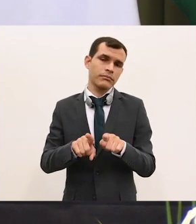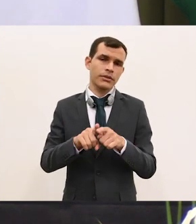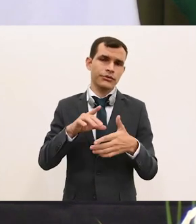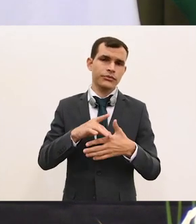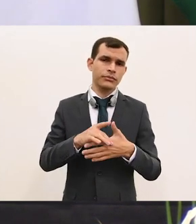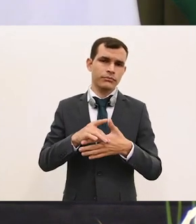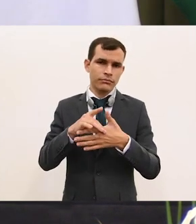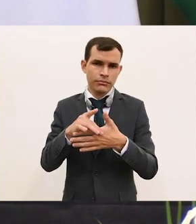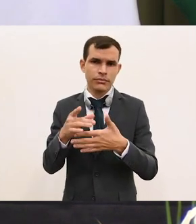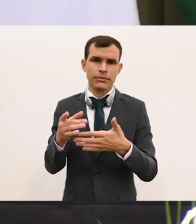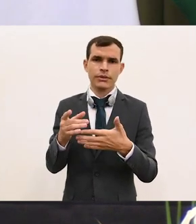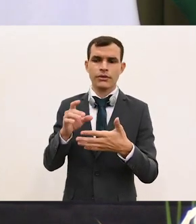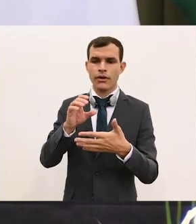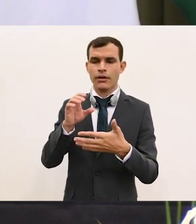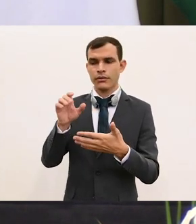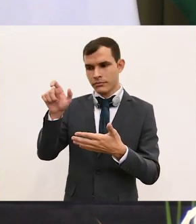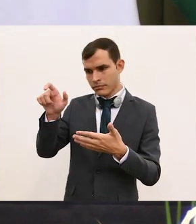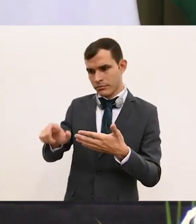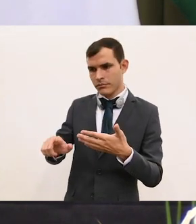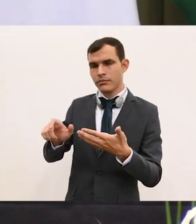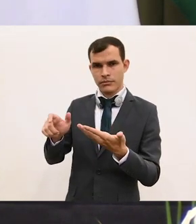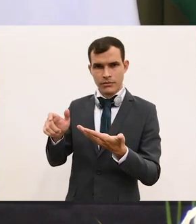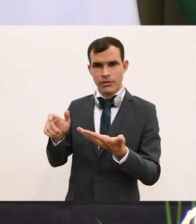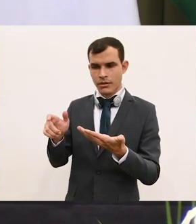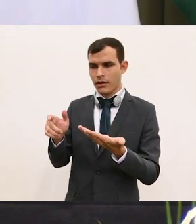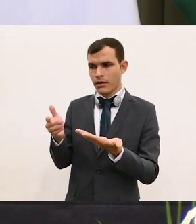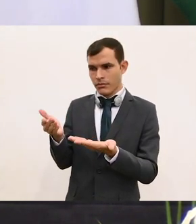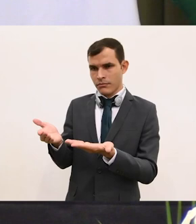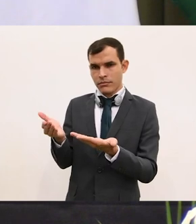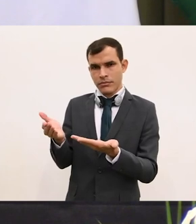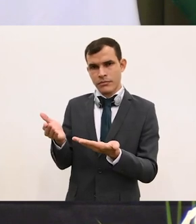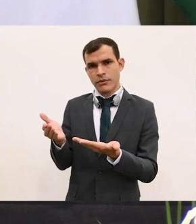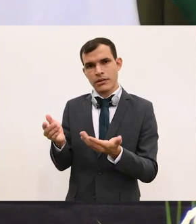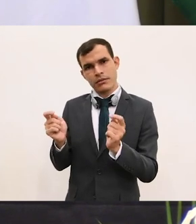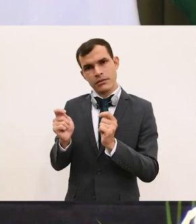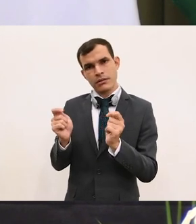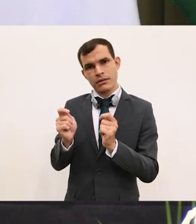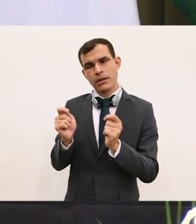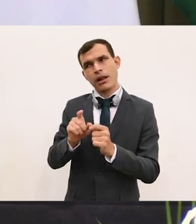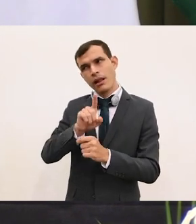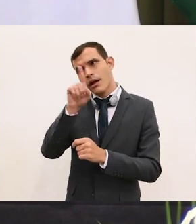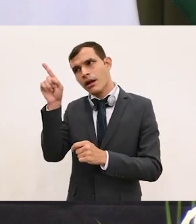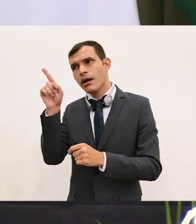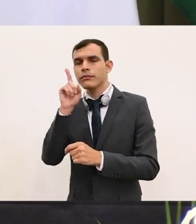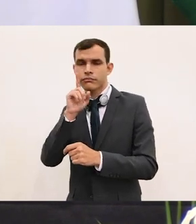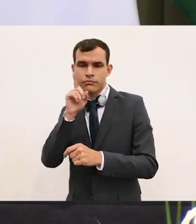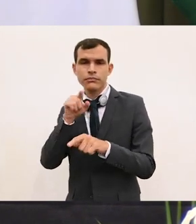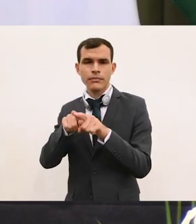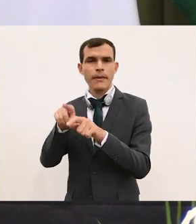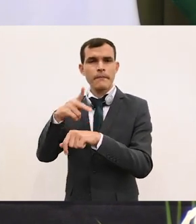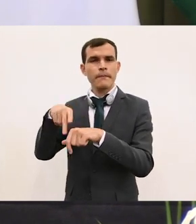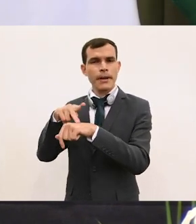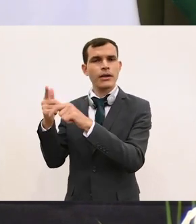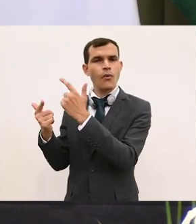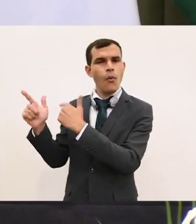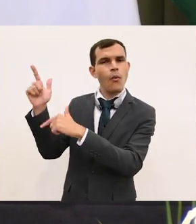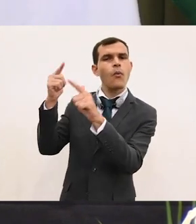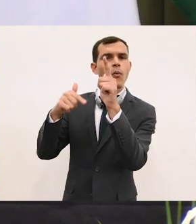contatos que ela terá nos Estados Unidos poderá justamente sensibilizar outros países para essa